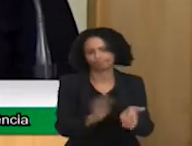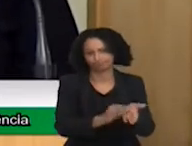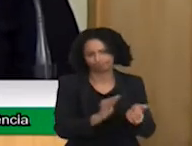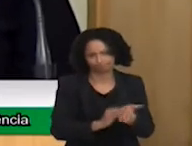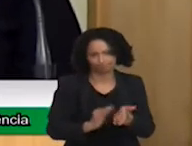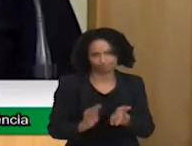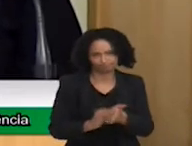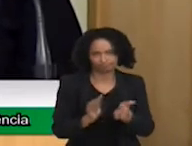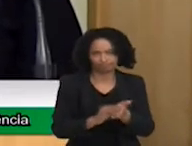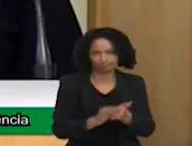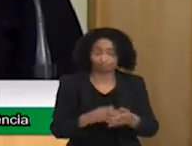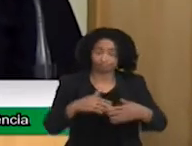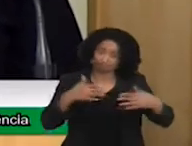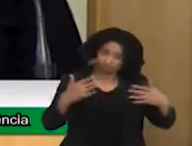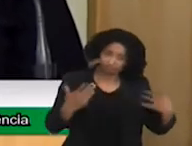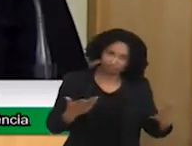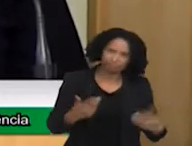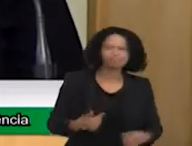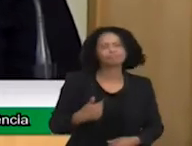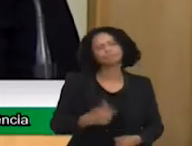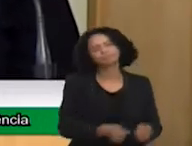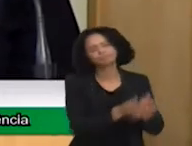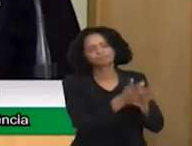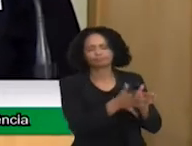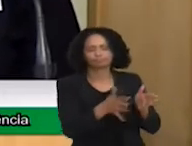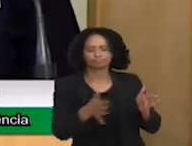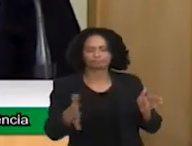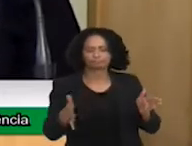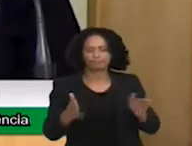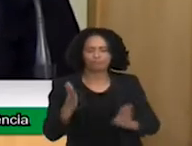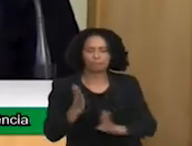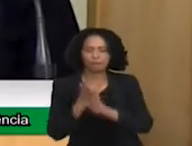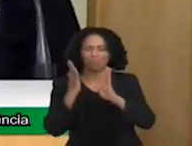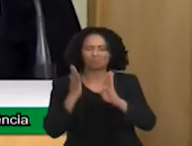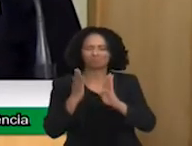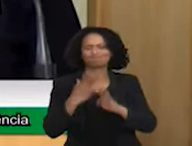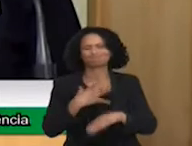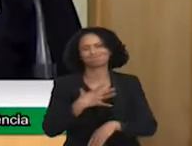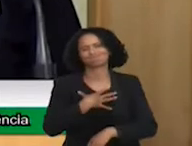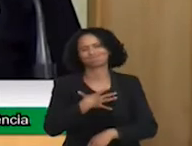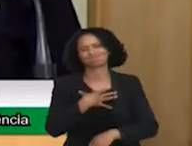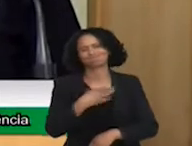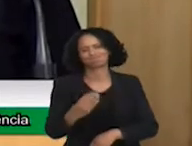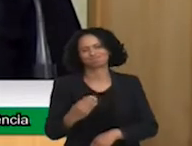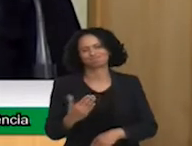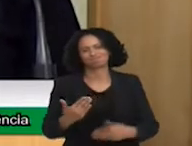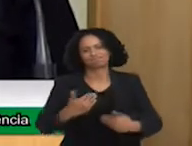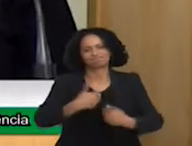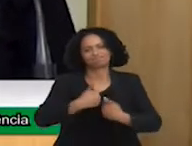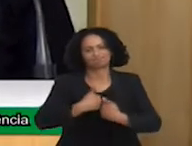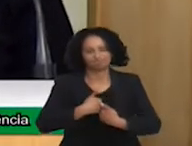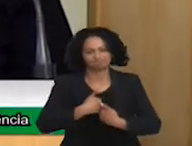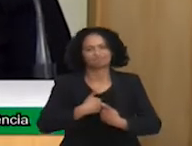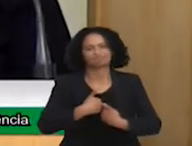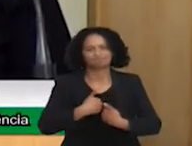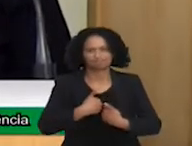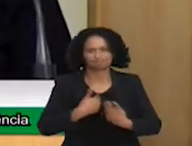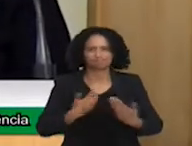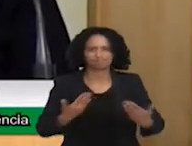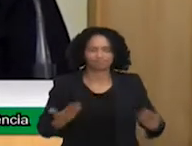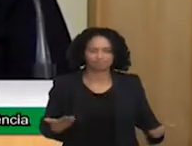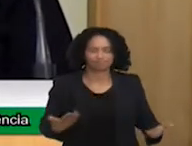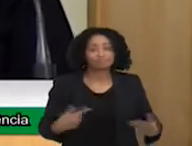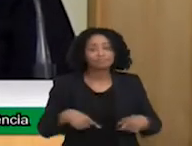descobri que meu filho é autista, inclusive na síndrome dele. Participei de pesquisas e a gente acabou